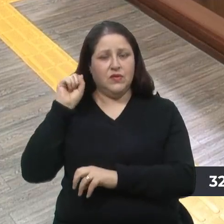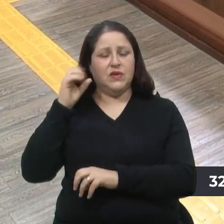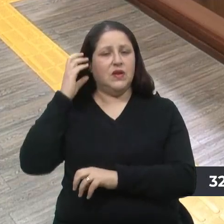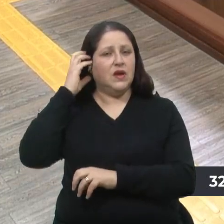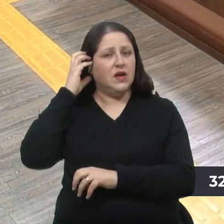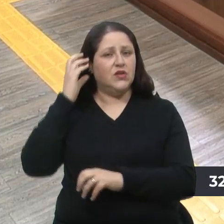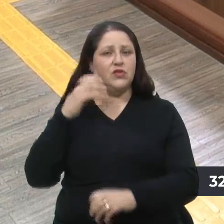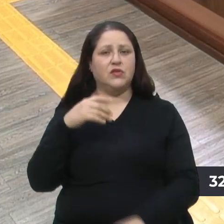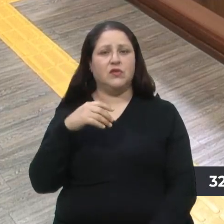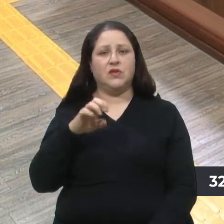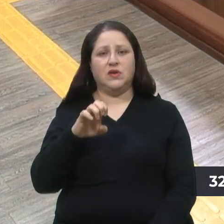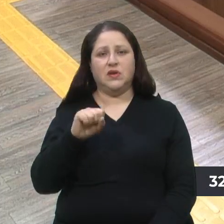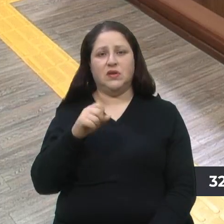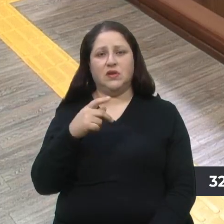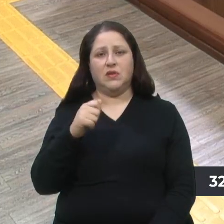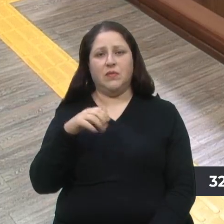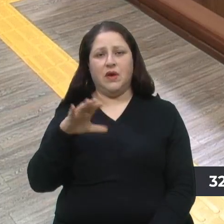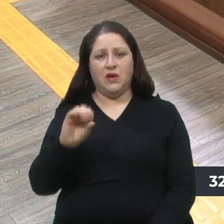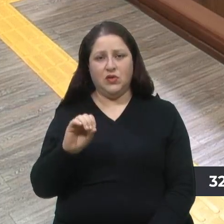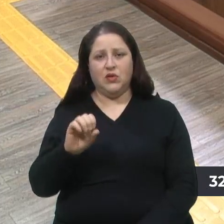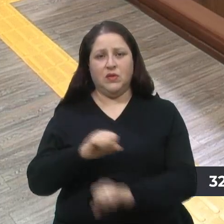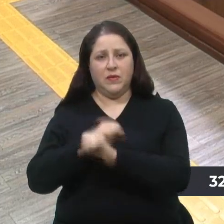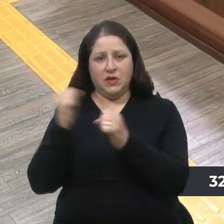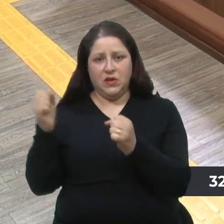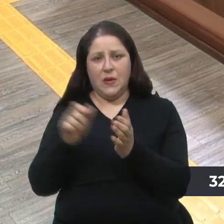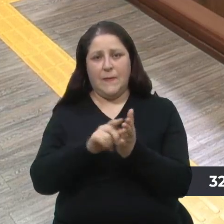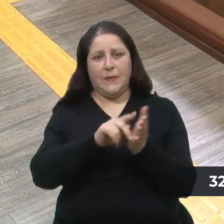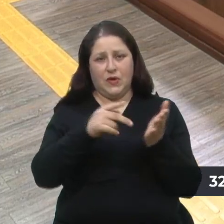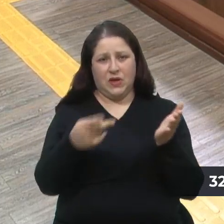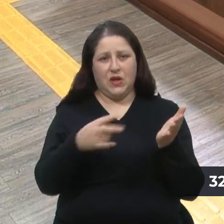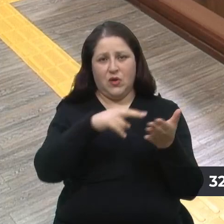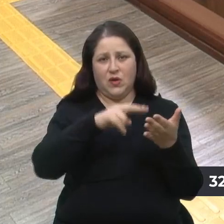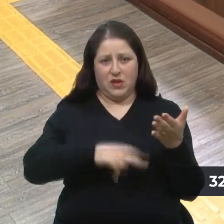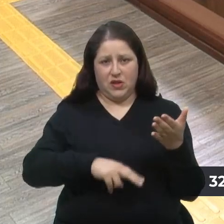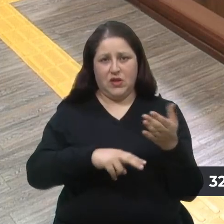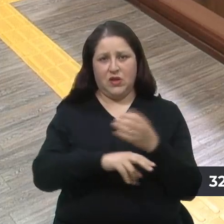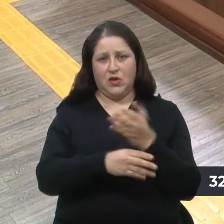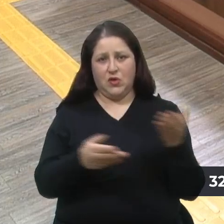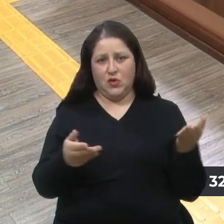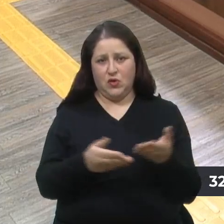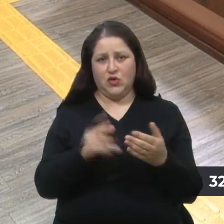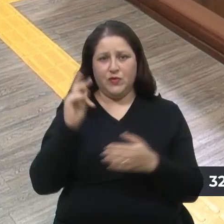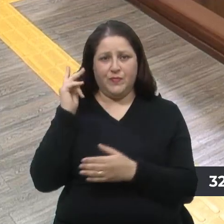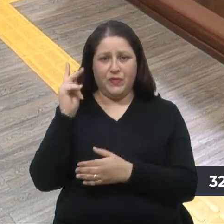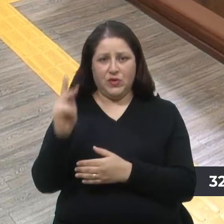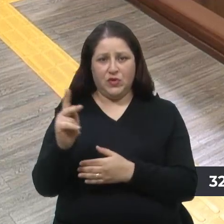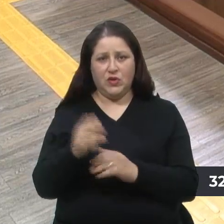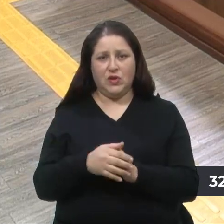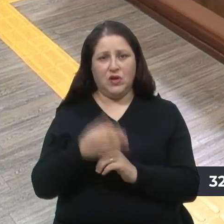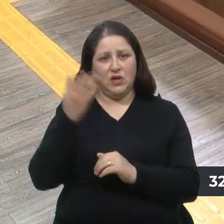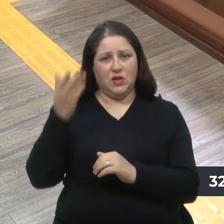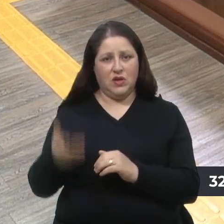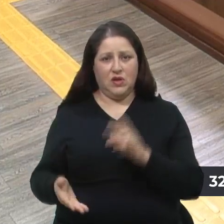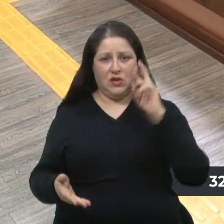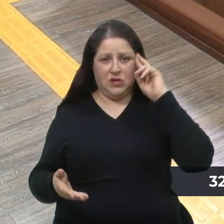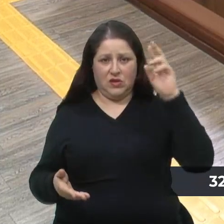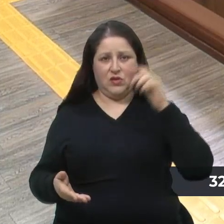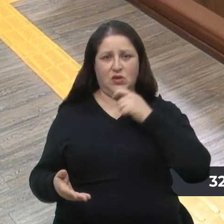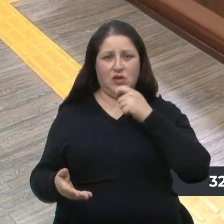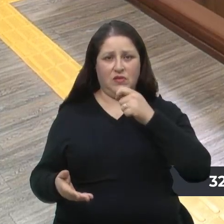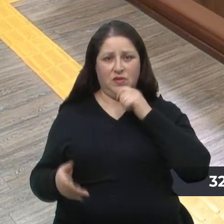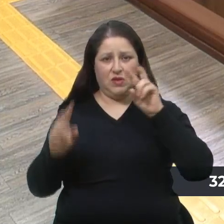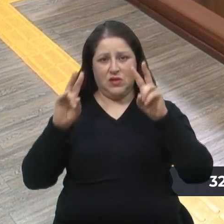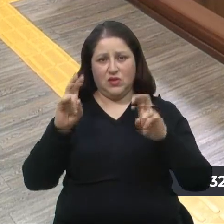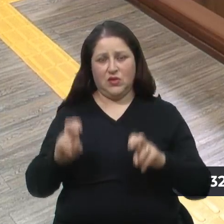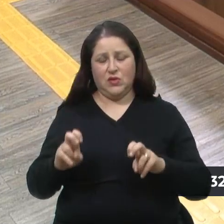manhã, li no Jornal Pioneiro de hoje, é sobre uma história que o senhor mesmo, presidente, deu uma entrevista sobre a questão